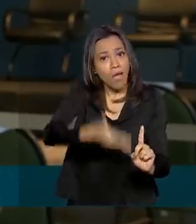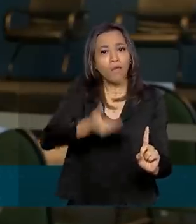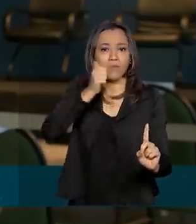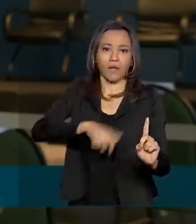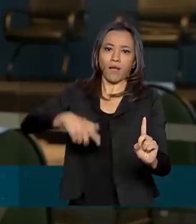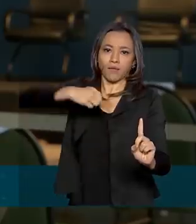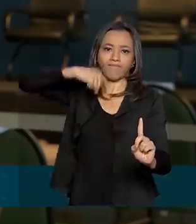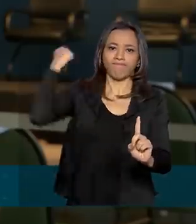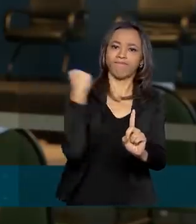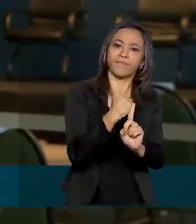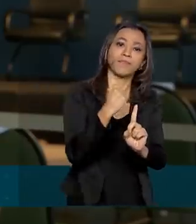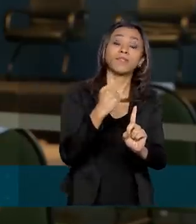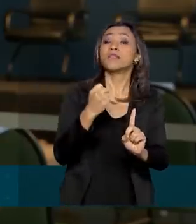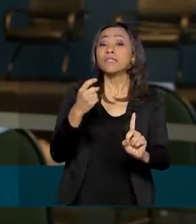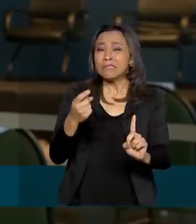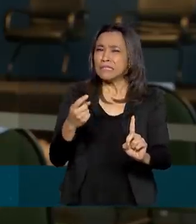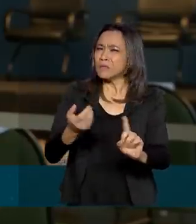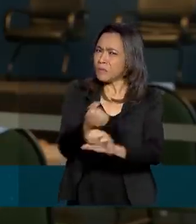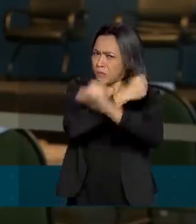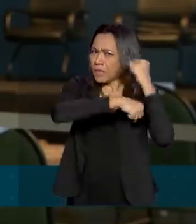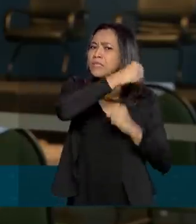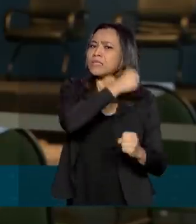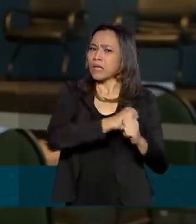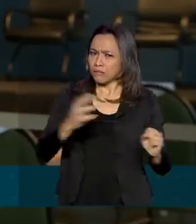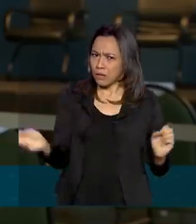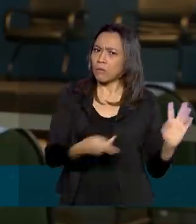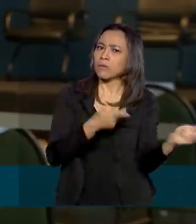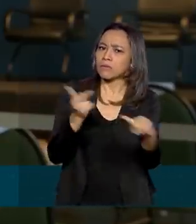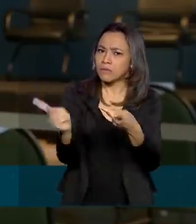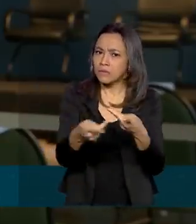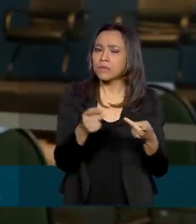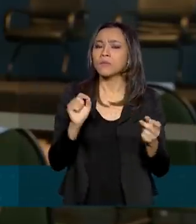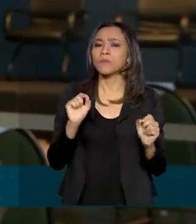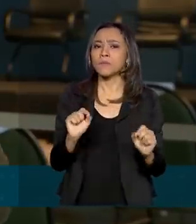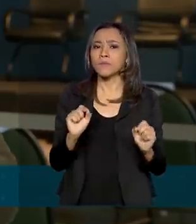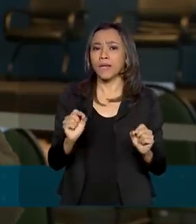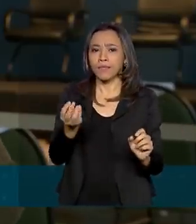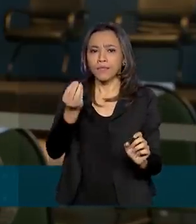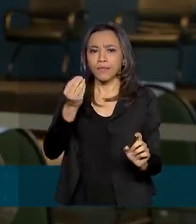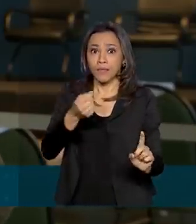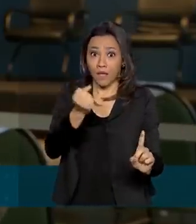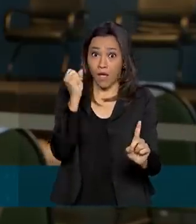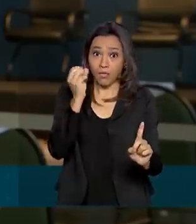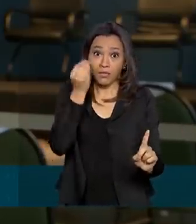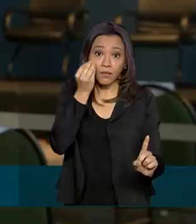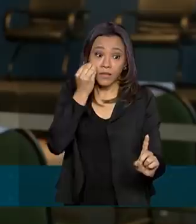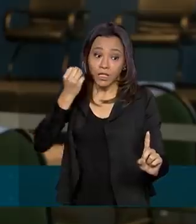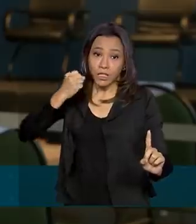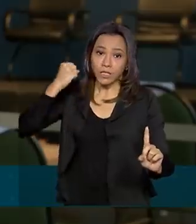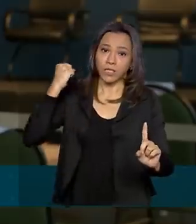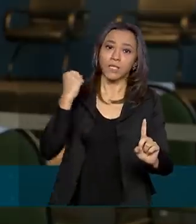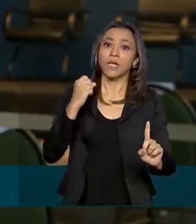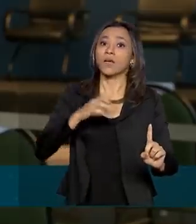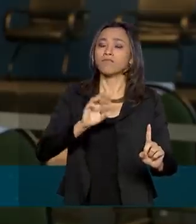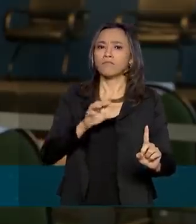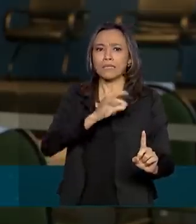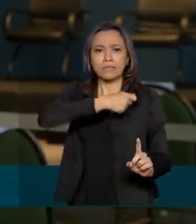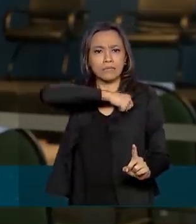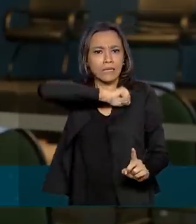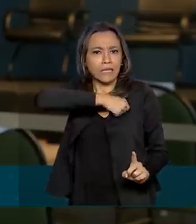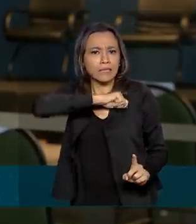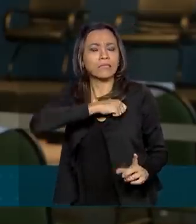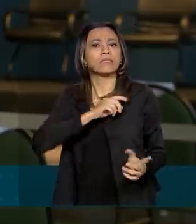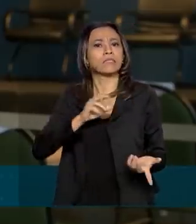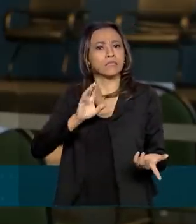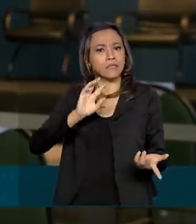o ano passado, os casos de tentativa de homicídio passaram a contar como tentativa de feminicídio nas delegacias especializadas